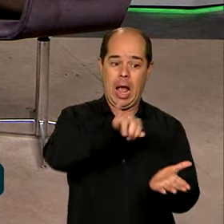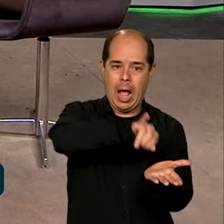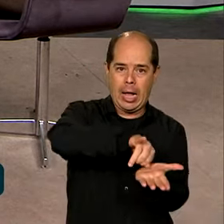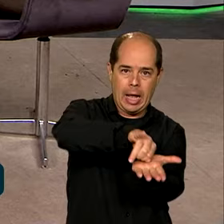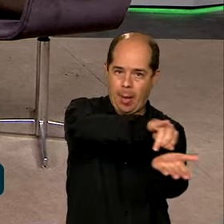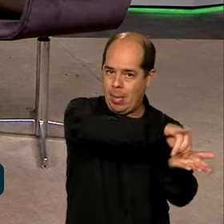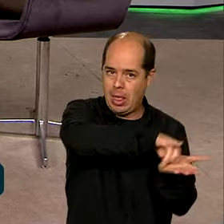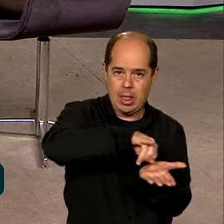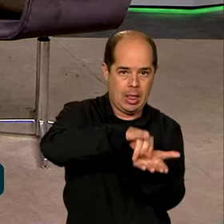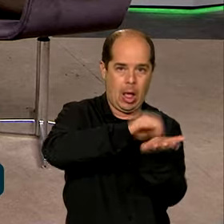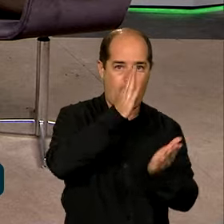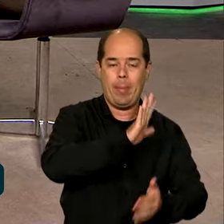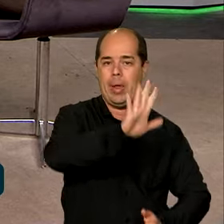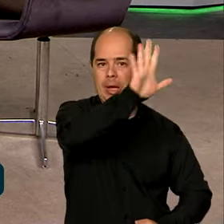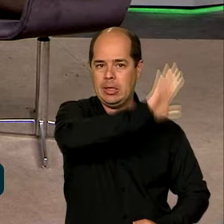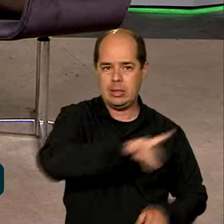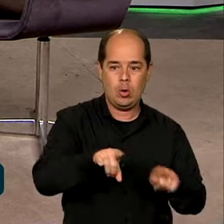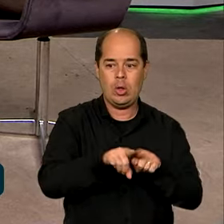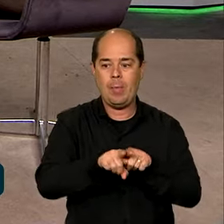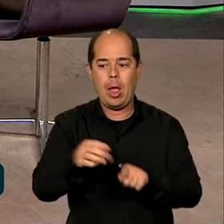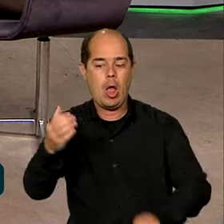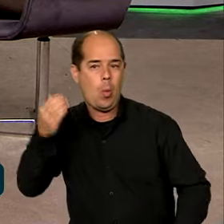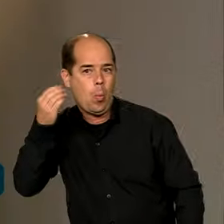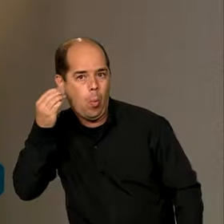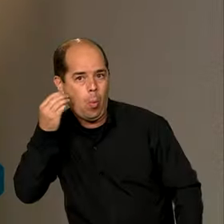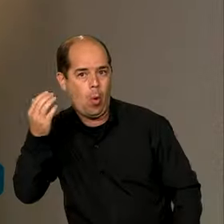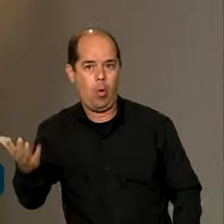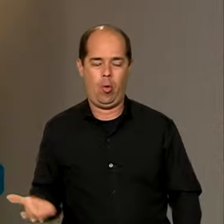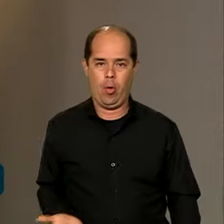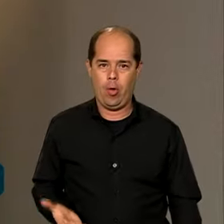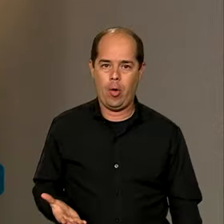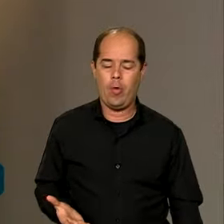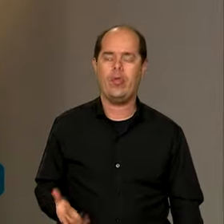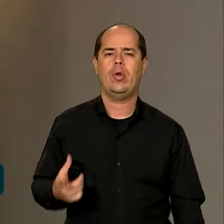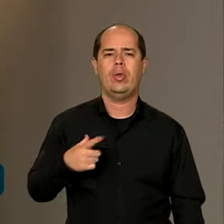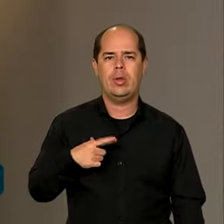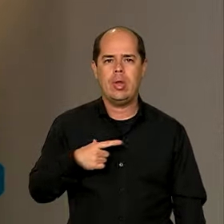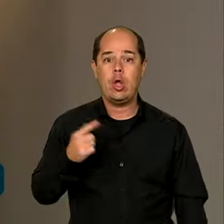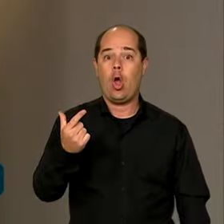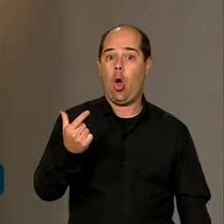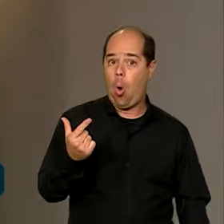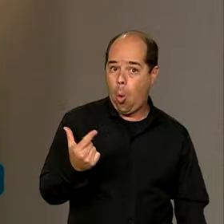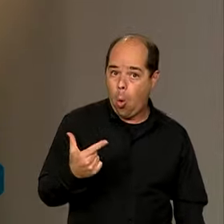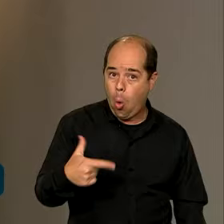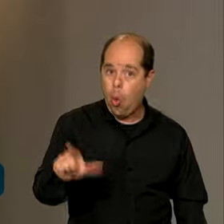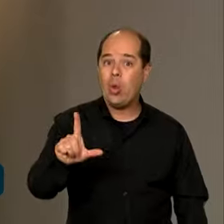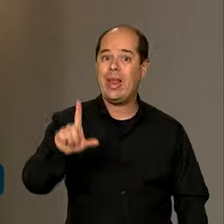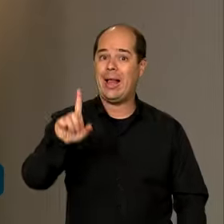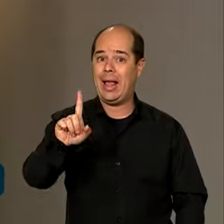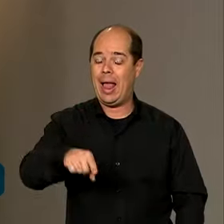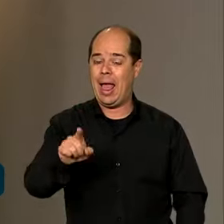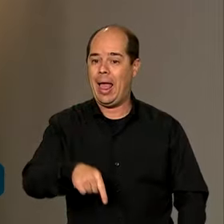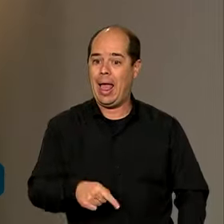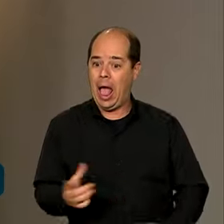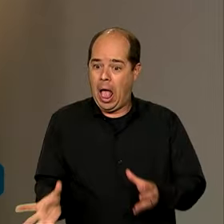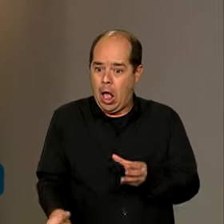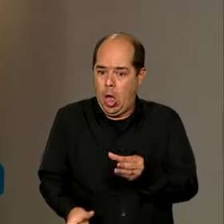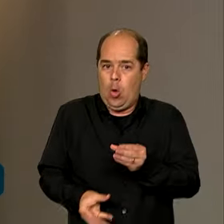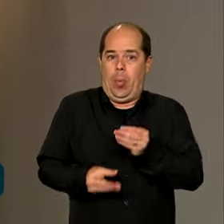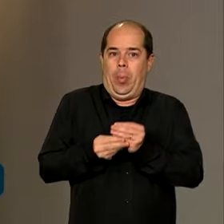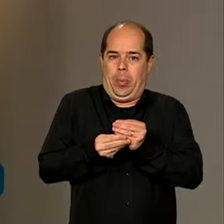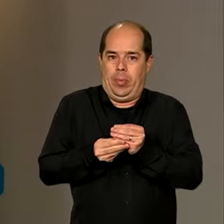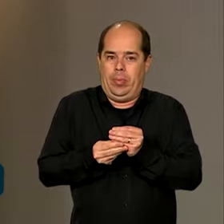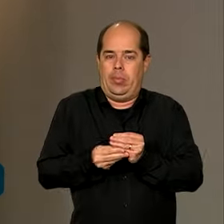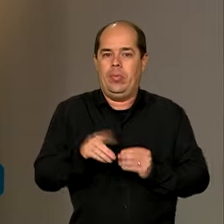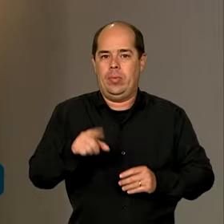além da rede móvel, a gente também, como uma solução alternativa complementar, a gente entende que